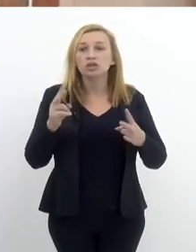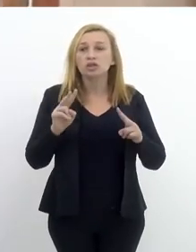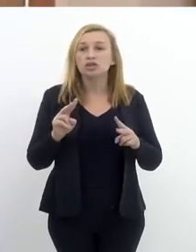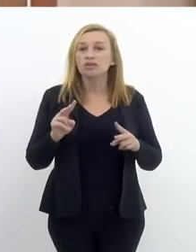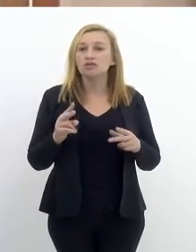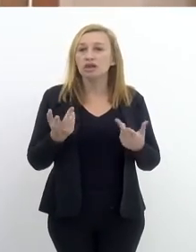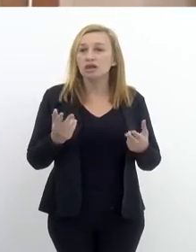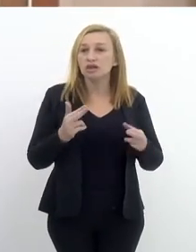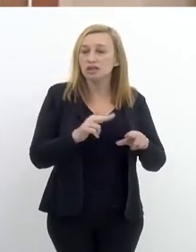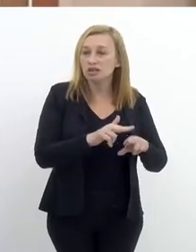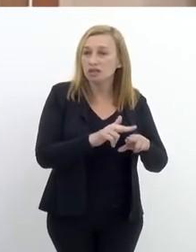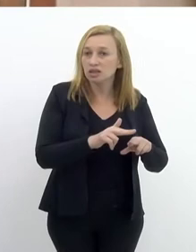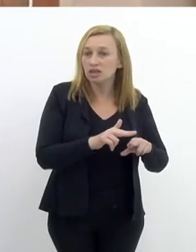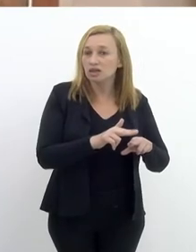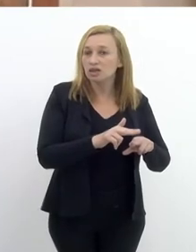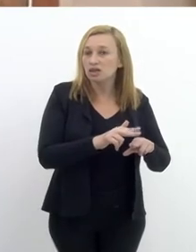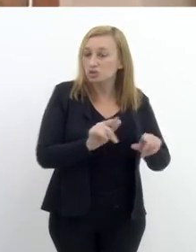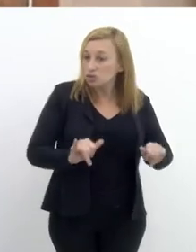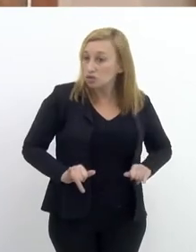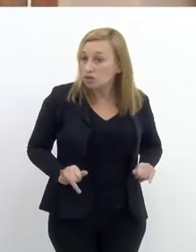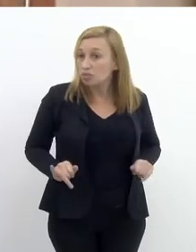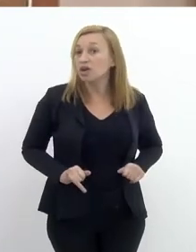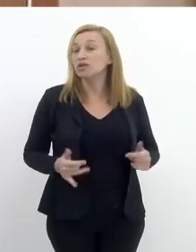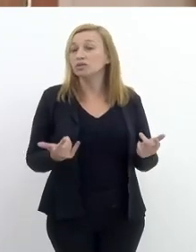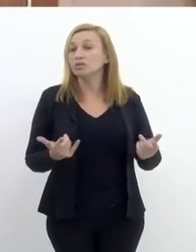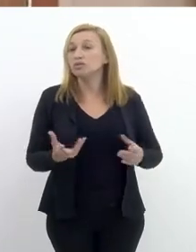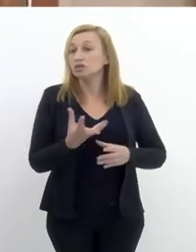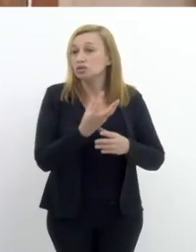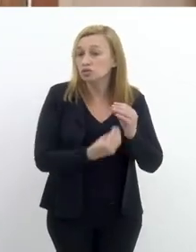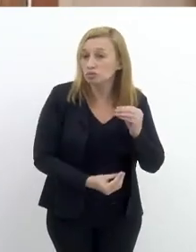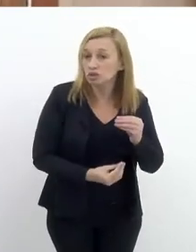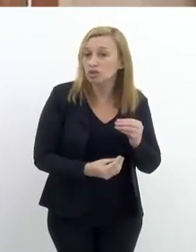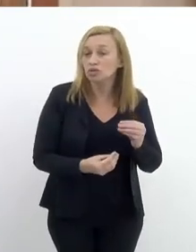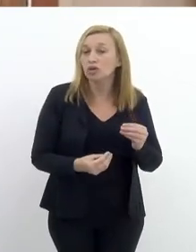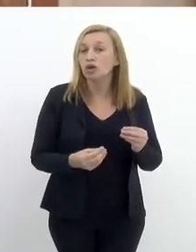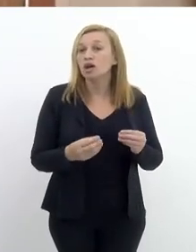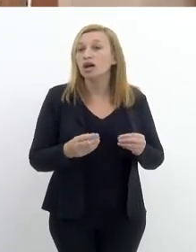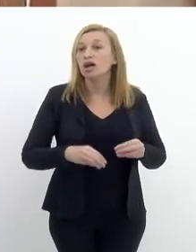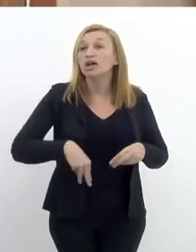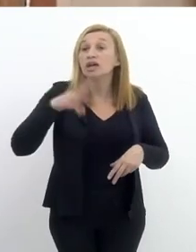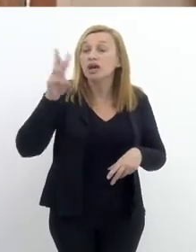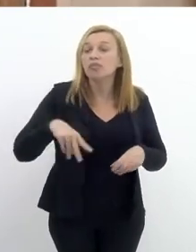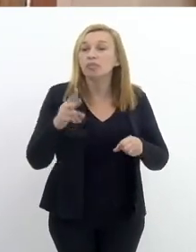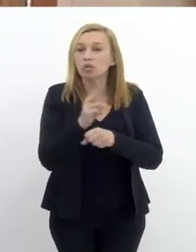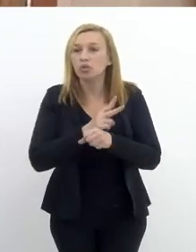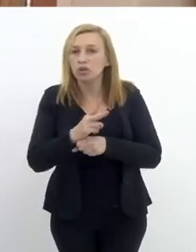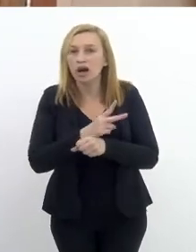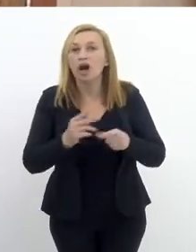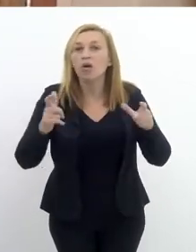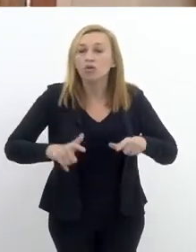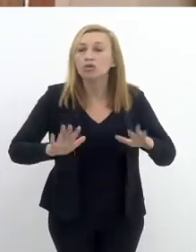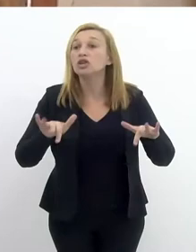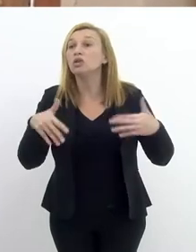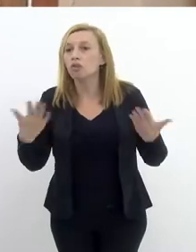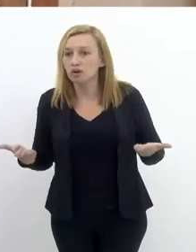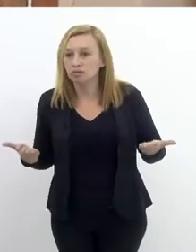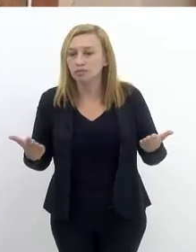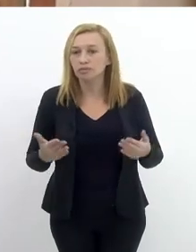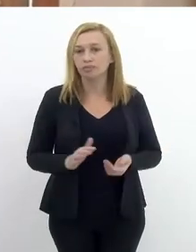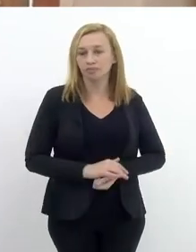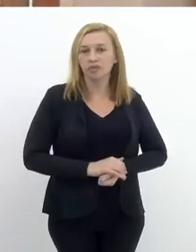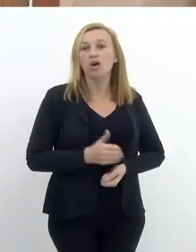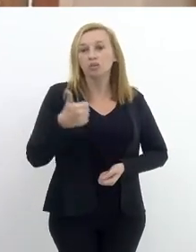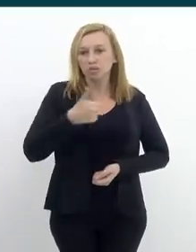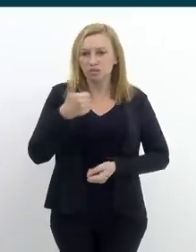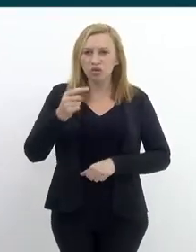que estiverem nessa situação ou que vierem a estar nessa situação, saberem a quem recorrer, como e